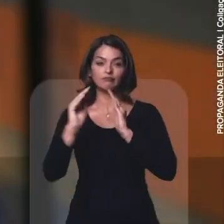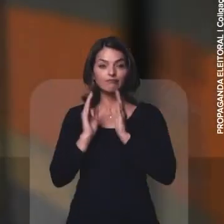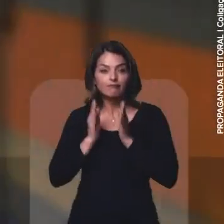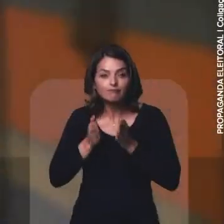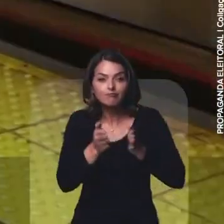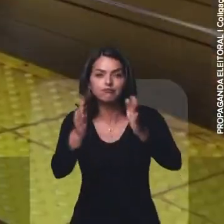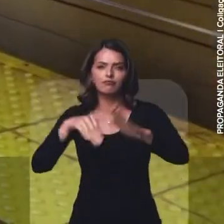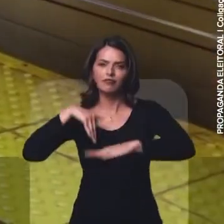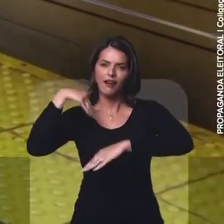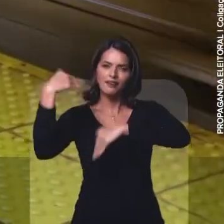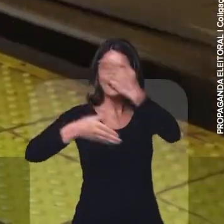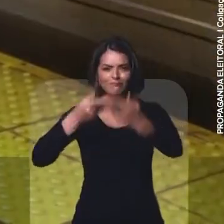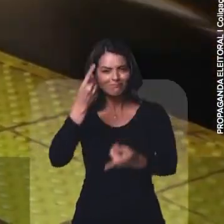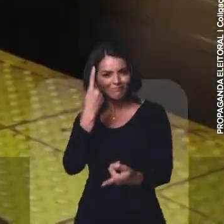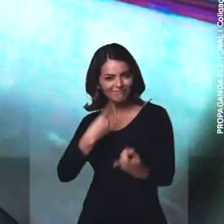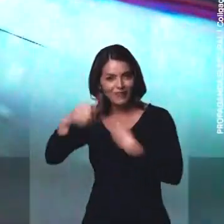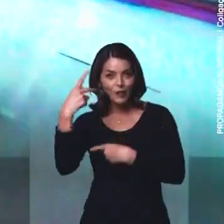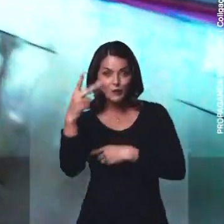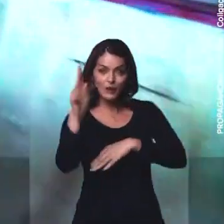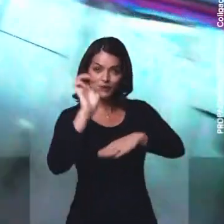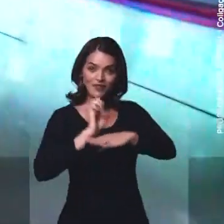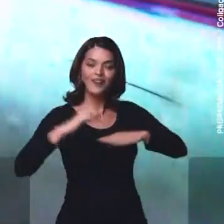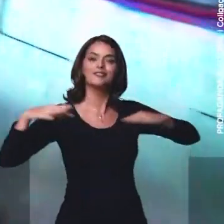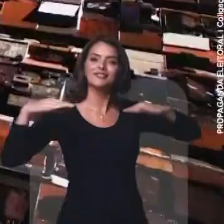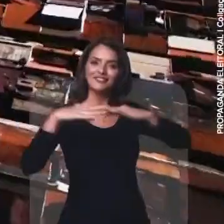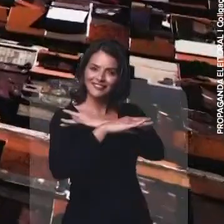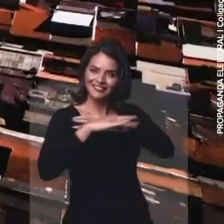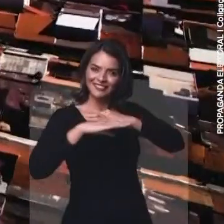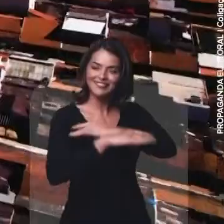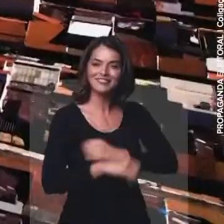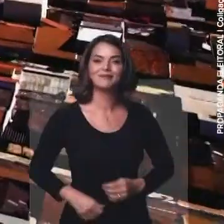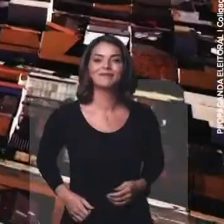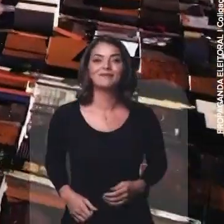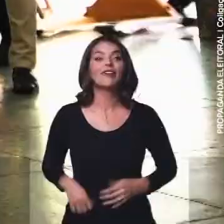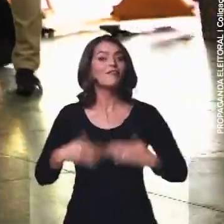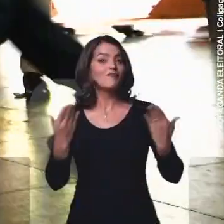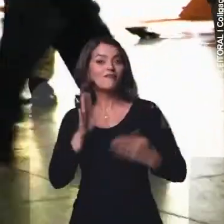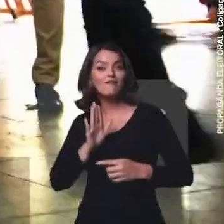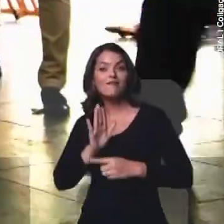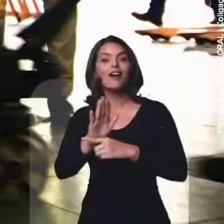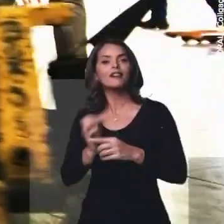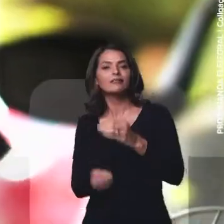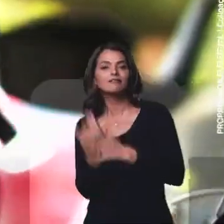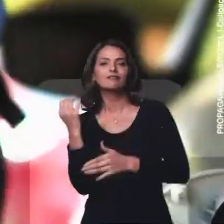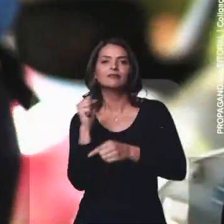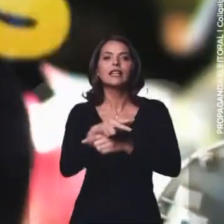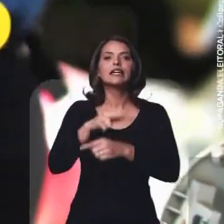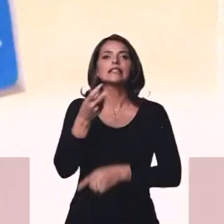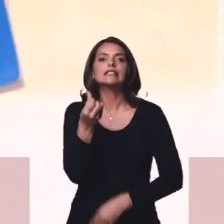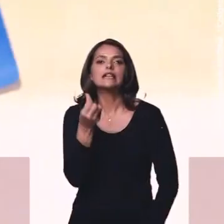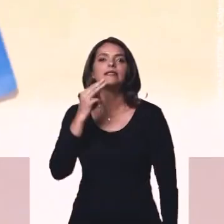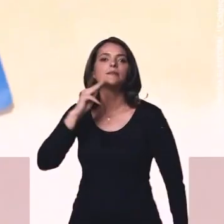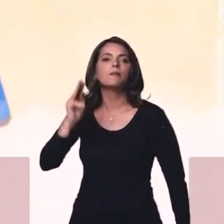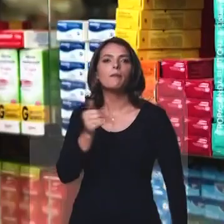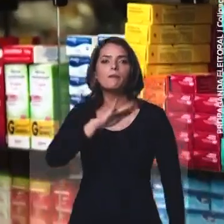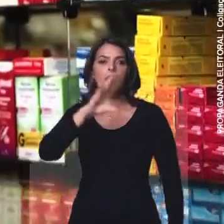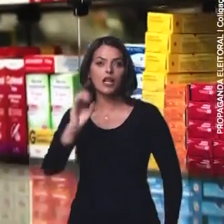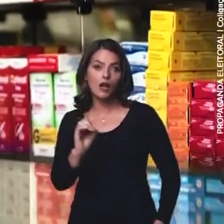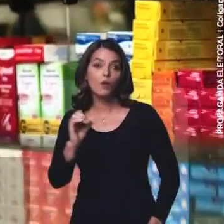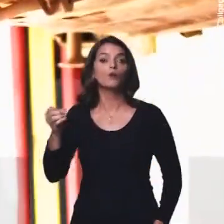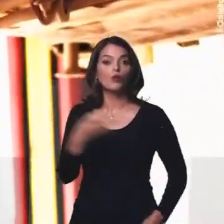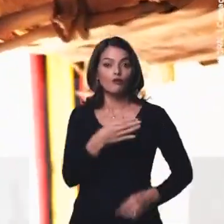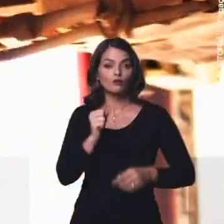metrôs que vão acelerar o desenvolvimento do seu estado e da sua cidade. E isso vai ajudar a gerar mais de 6